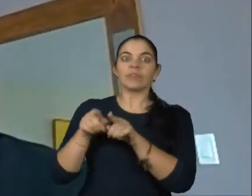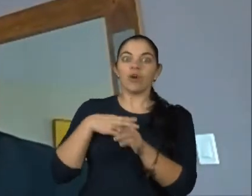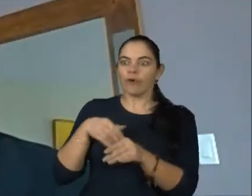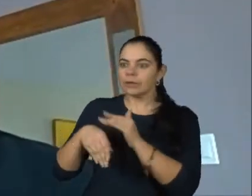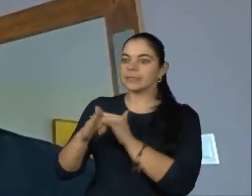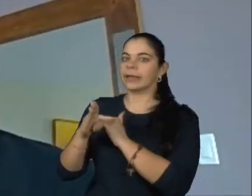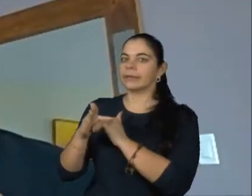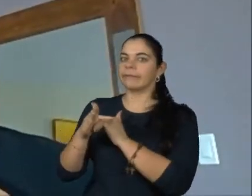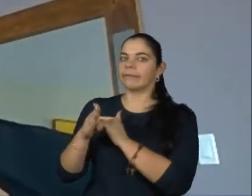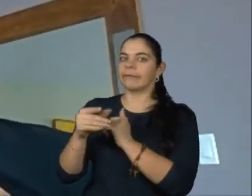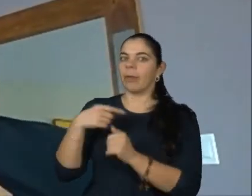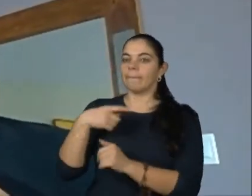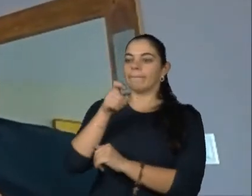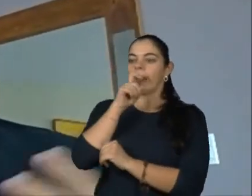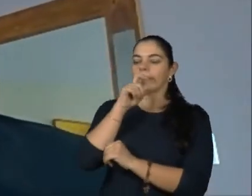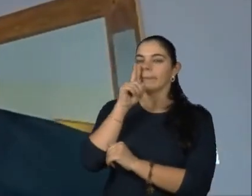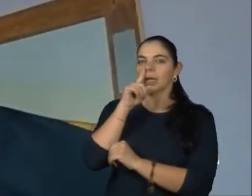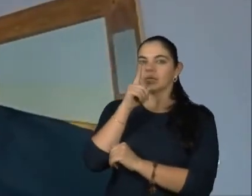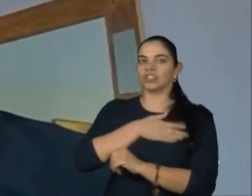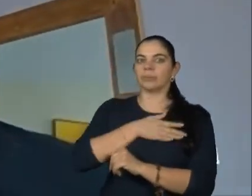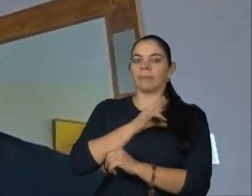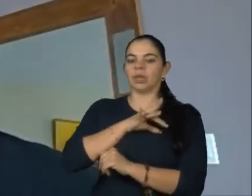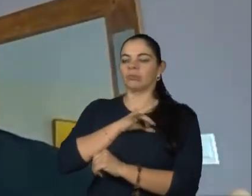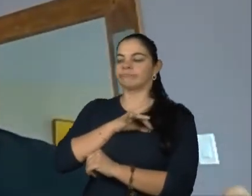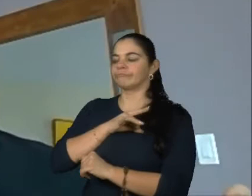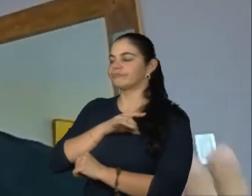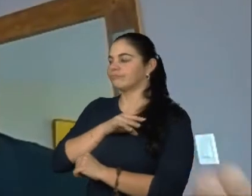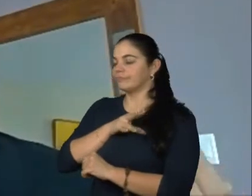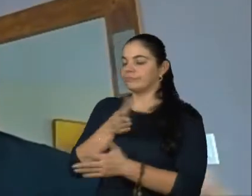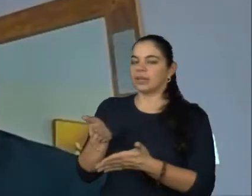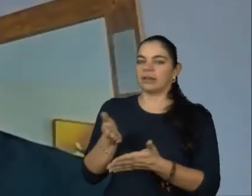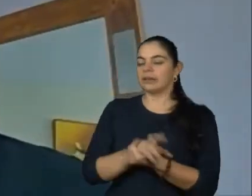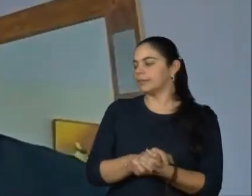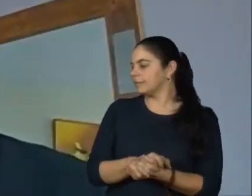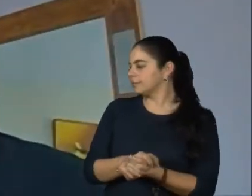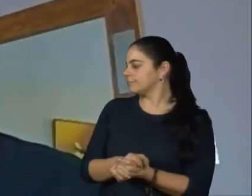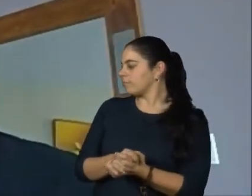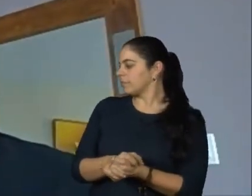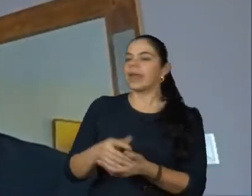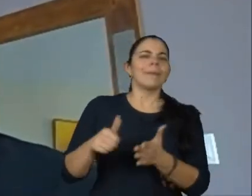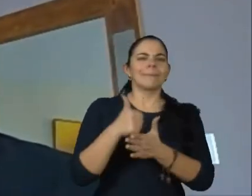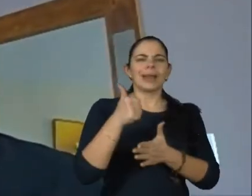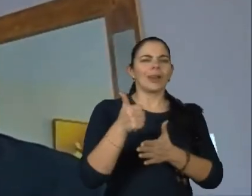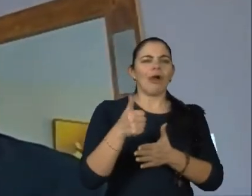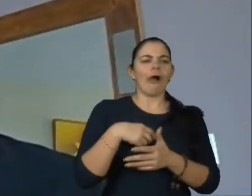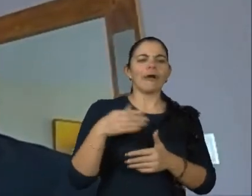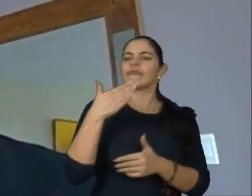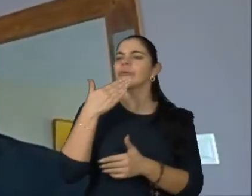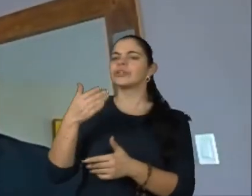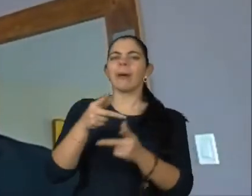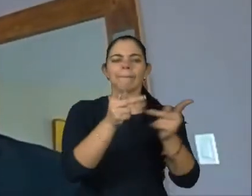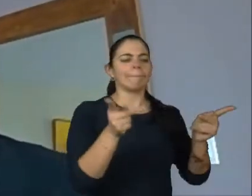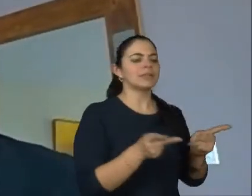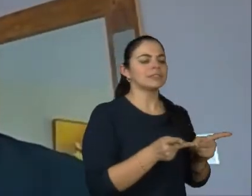sair, a gente, como pai, a gente fica morrendo de medo, né? Ah, quer saber? É melhor eu pedir uma pizza sexta-noite,